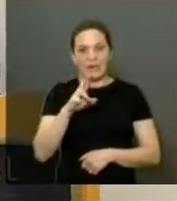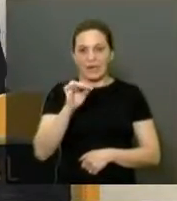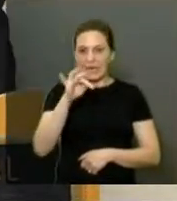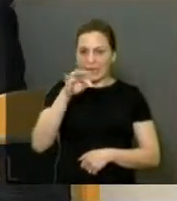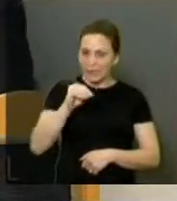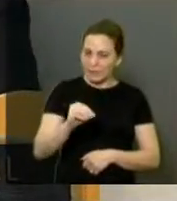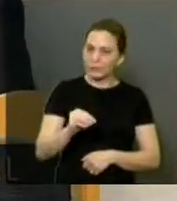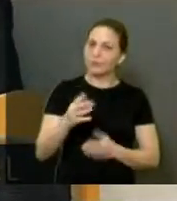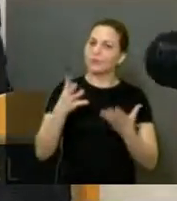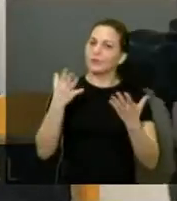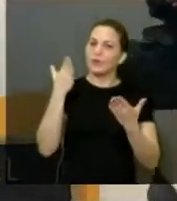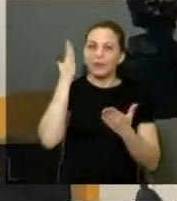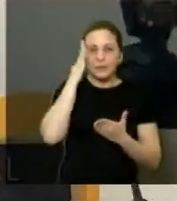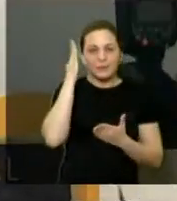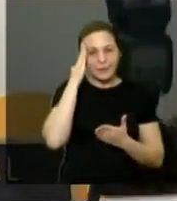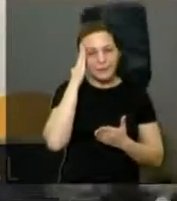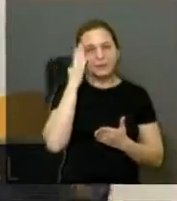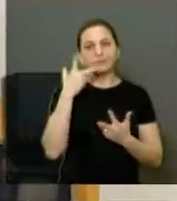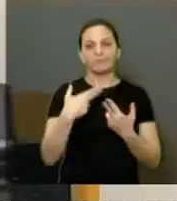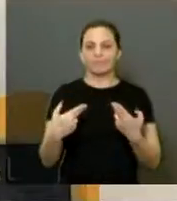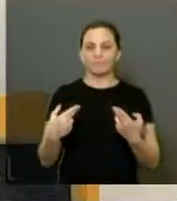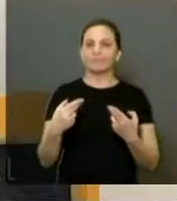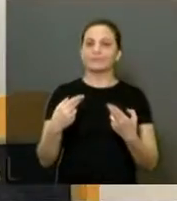do Renato, por tudo que ele passou.